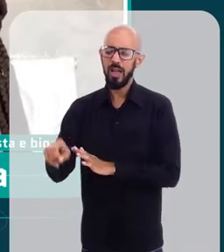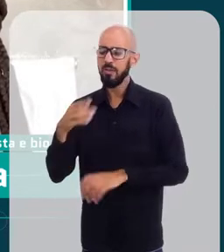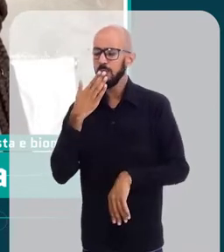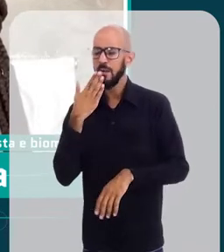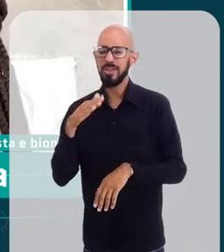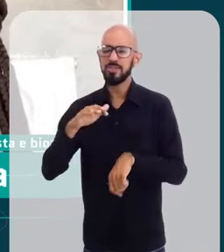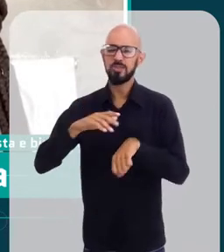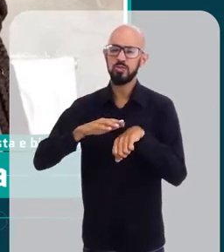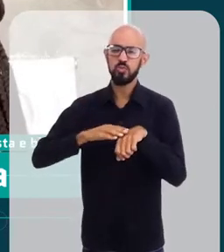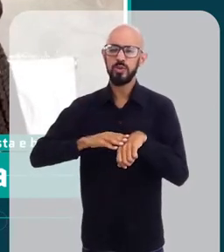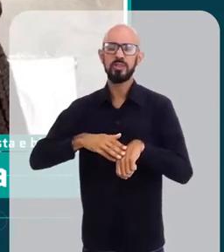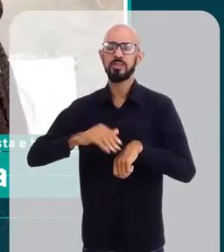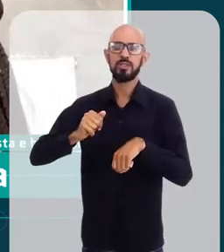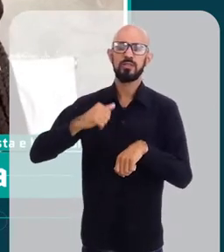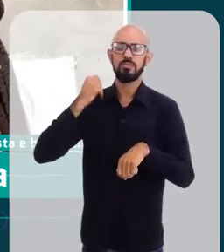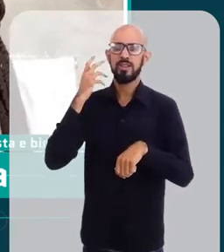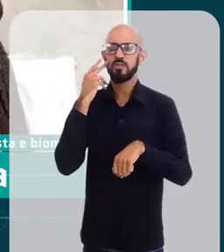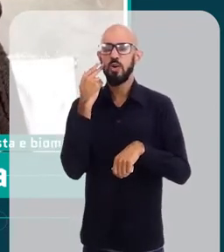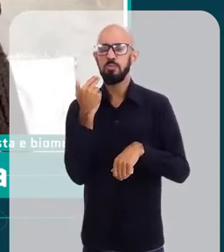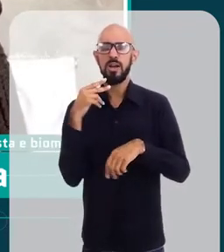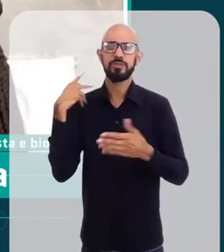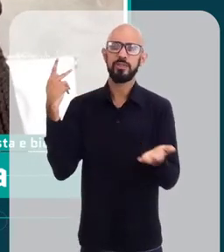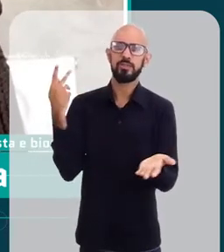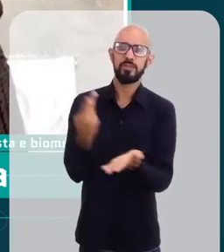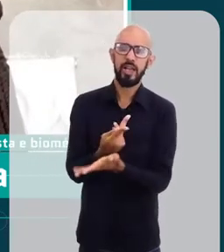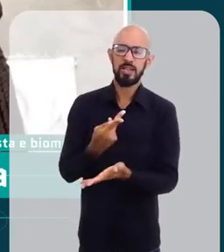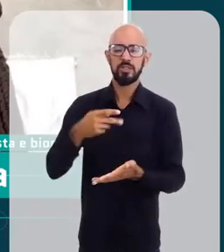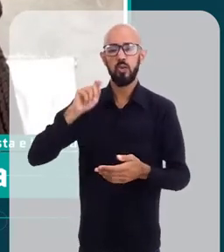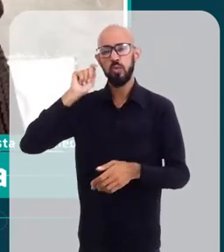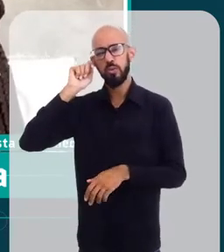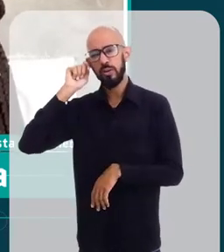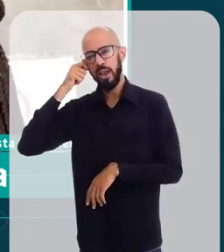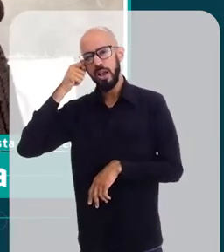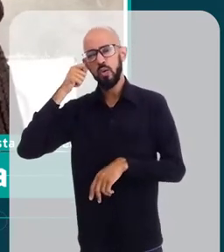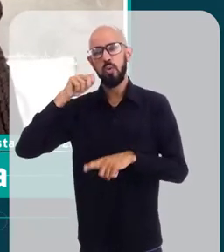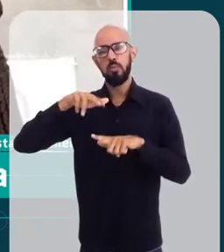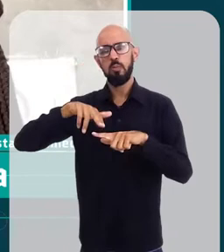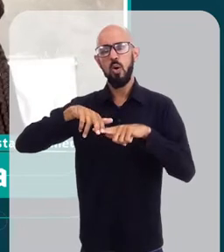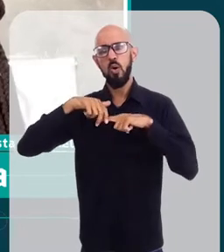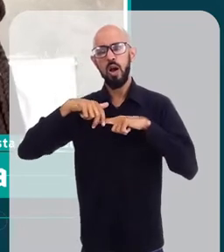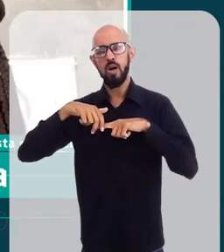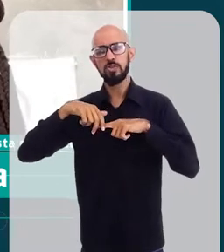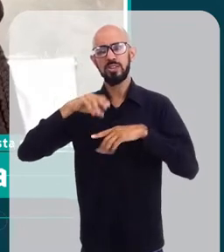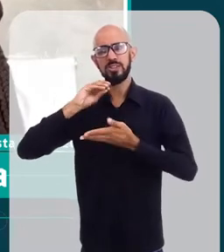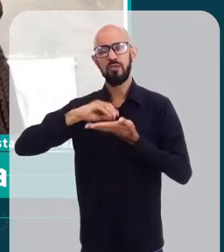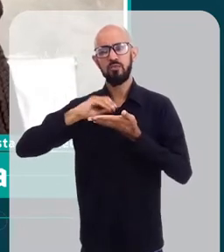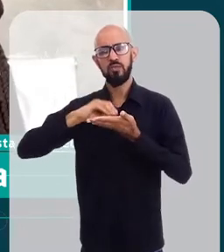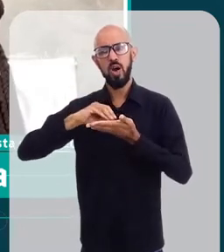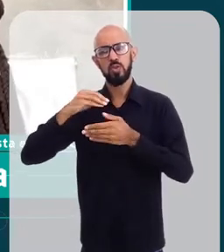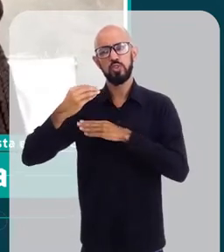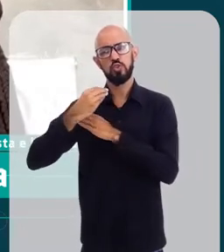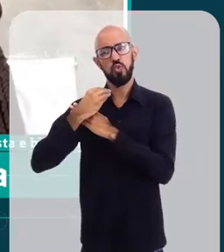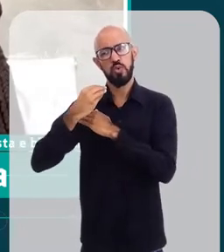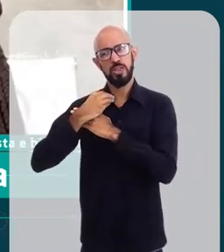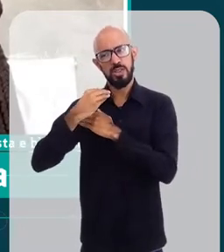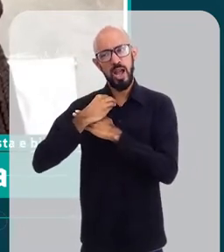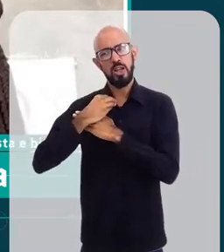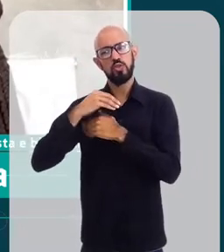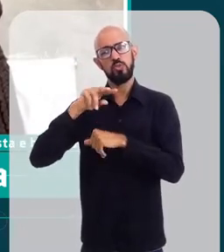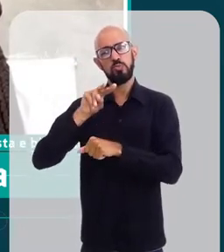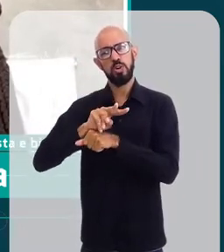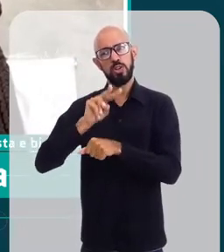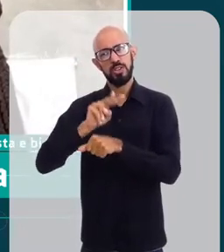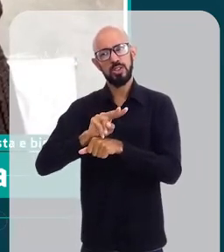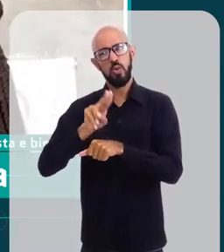doenças mais comuns na pele negra em função mesmo dessa falta de cuidado, dessa proteção